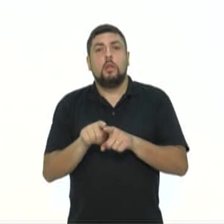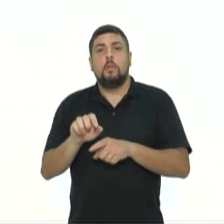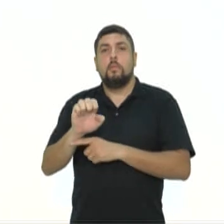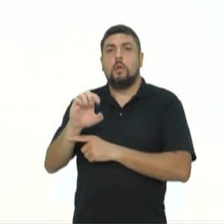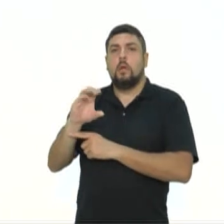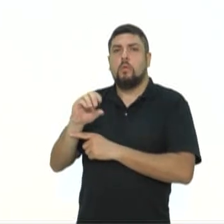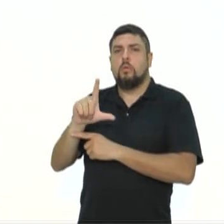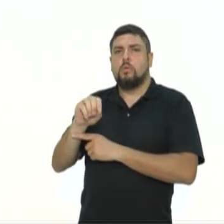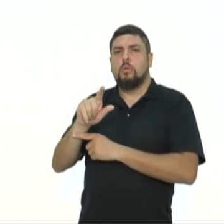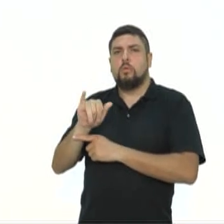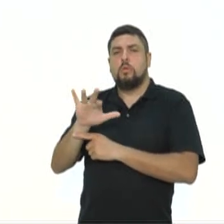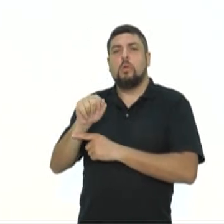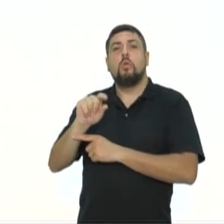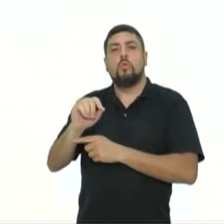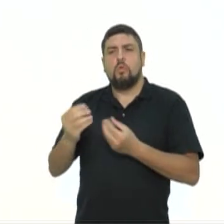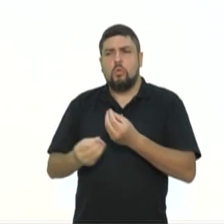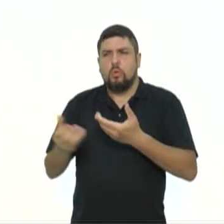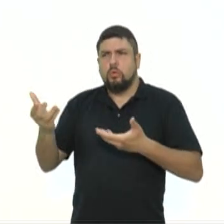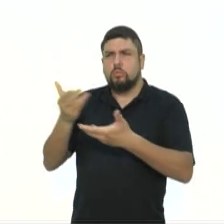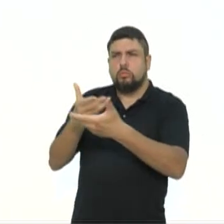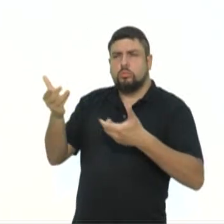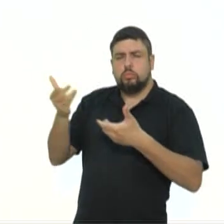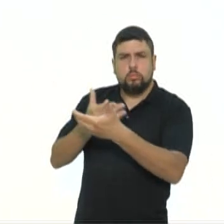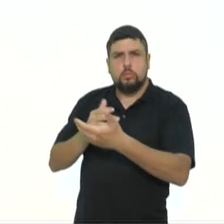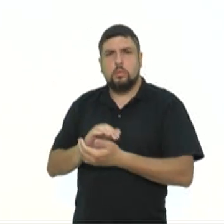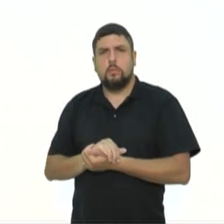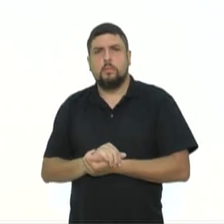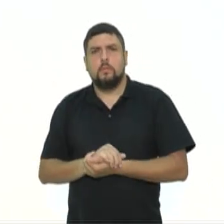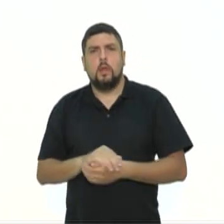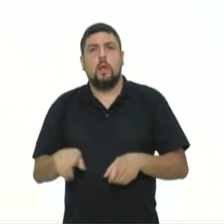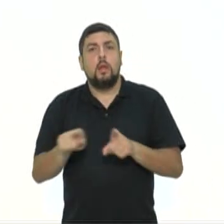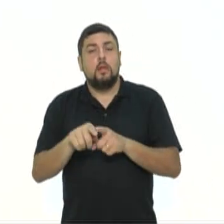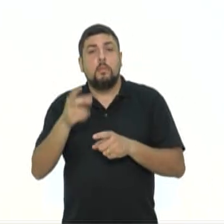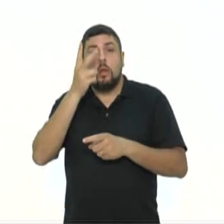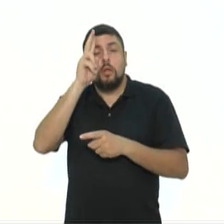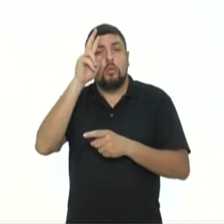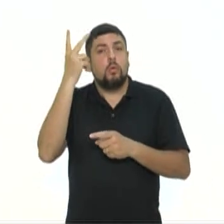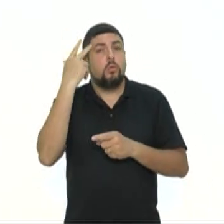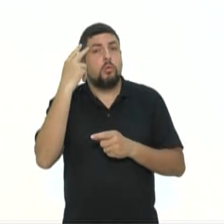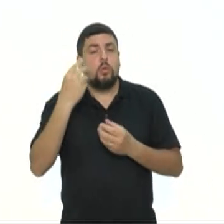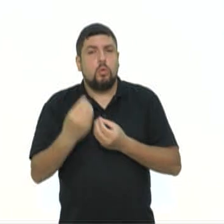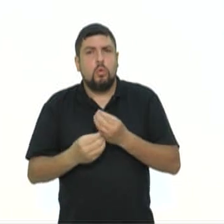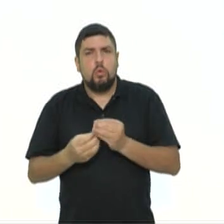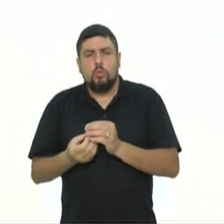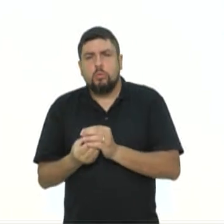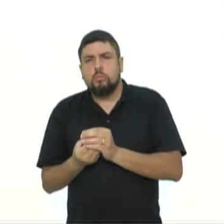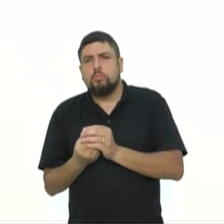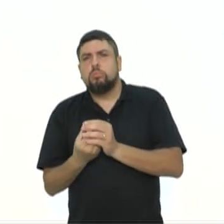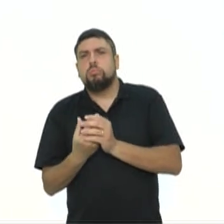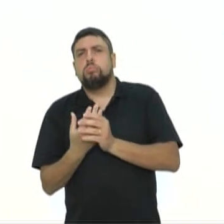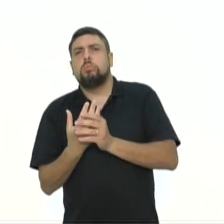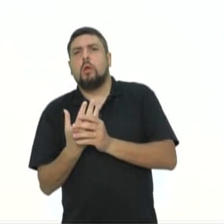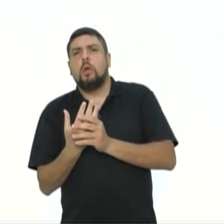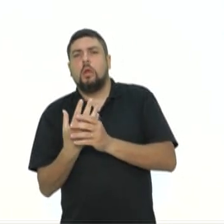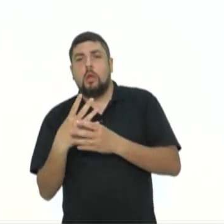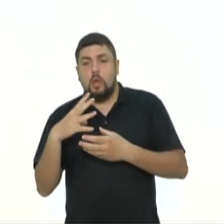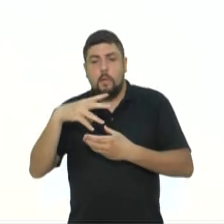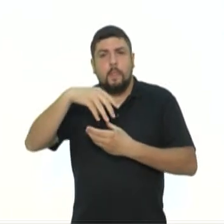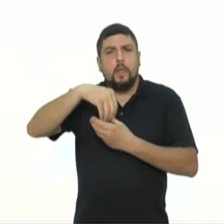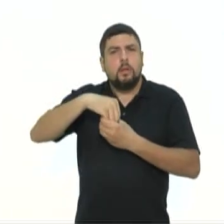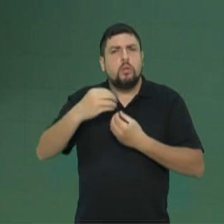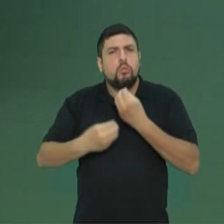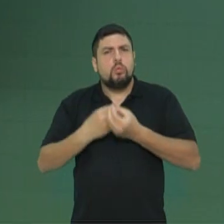com o ambiente. A história natural, como crescem, como se reproduzem, os órgãos que possuem, os